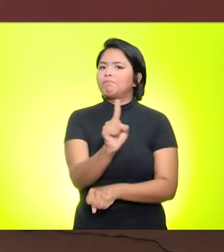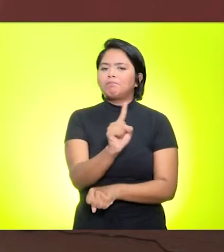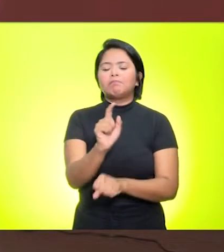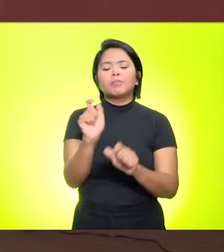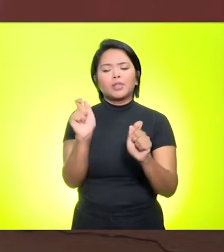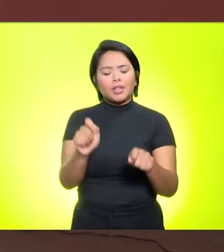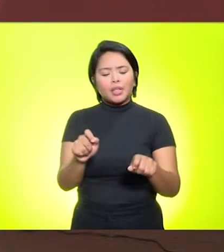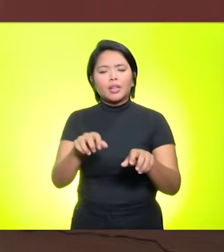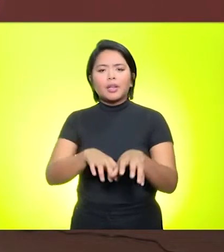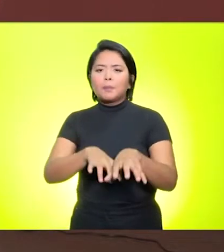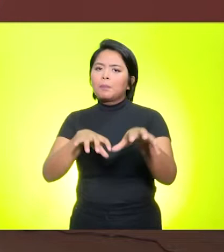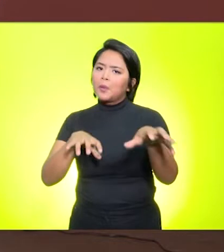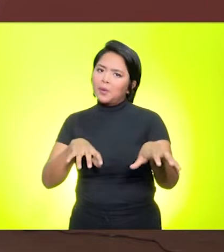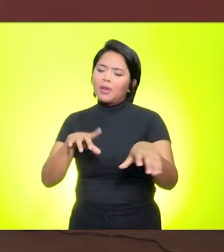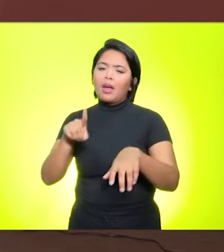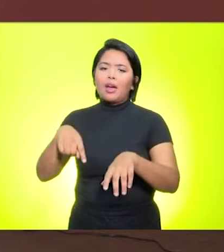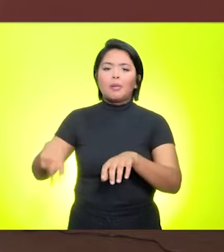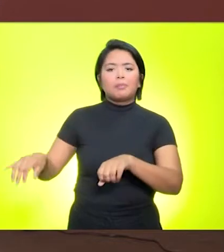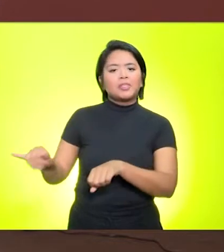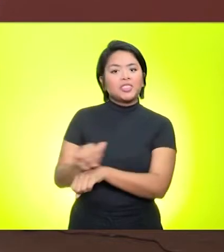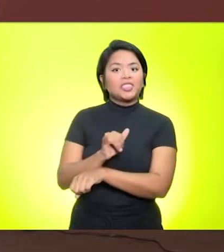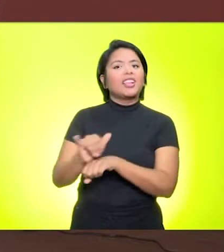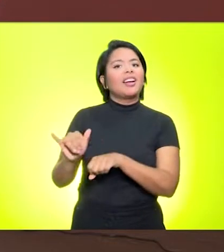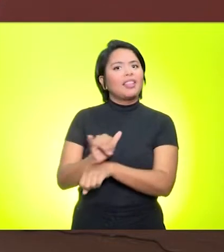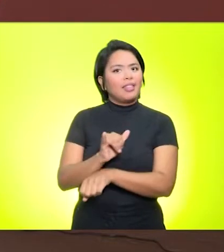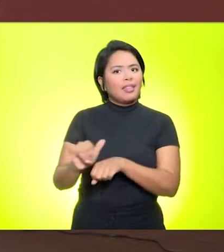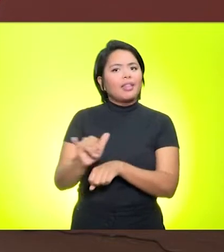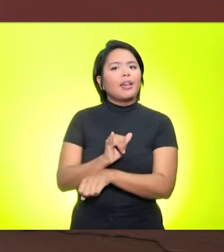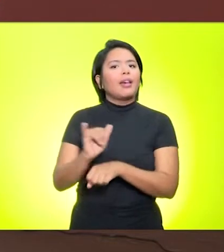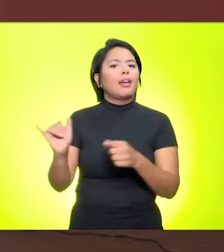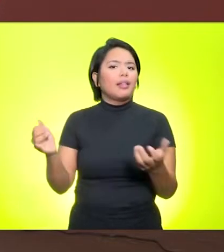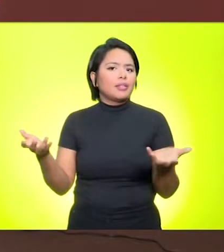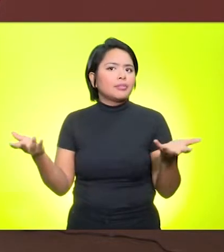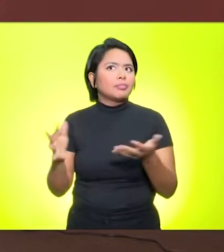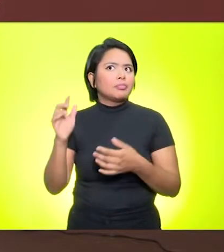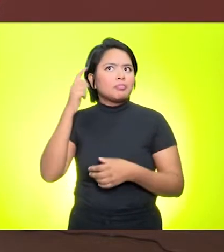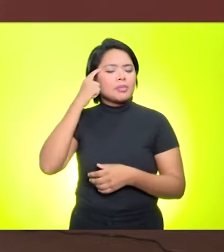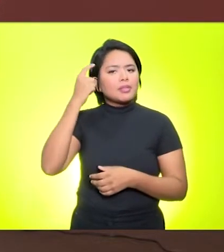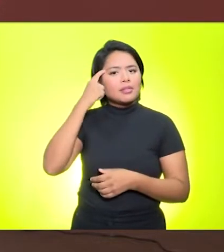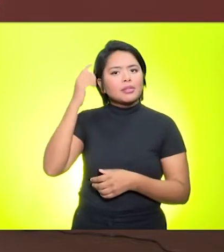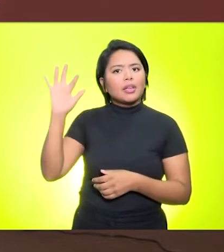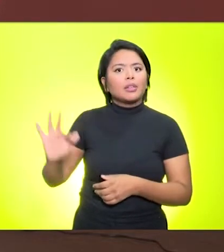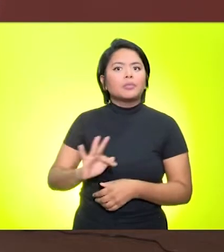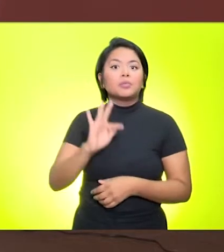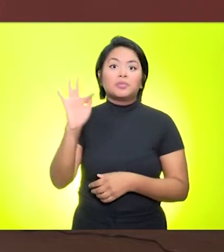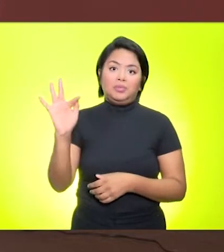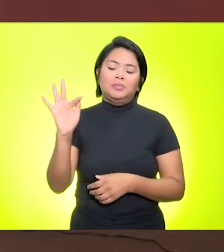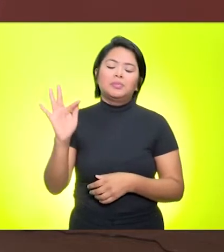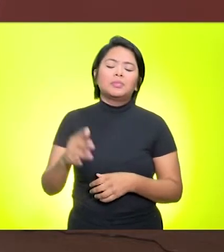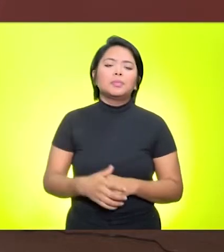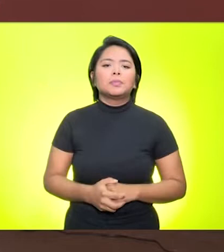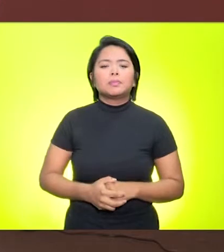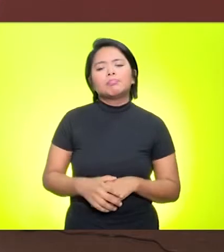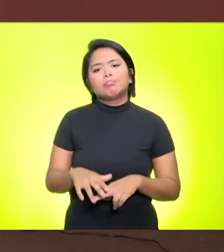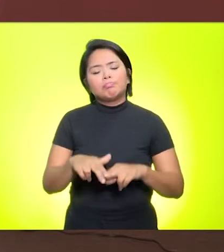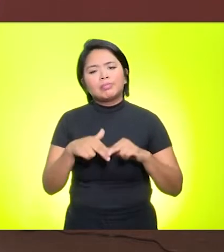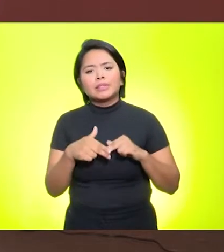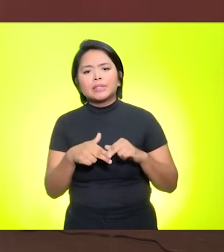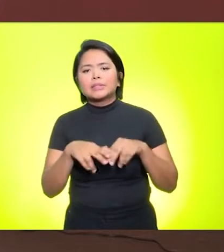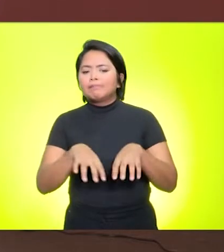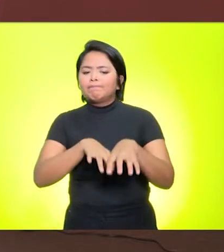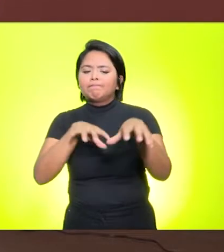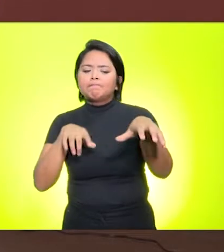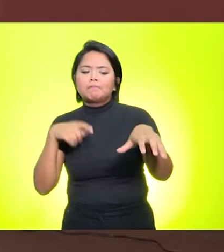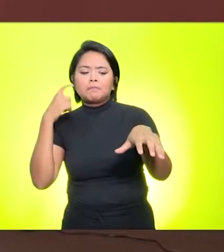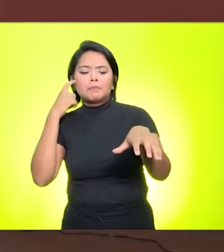maneira remota. Então, é uma solução para várias situações e crises que possam acontecer momentânea. Então, o ensino híbrido